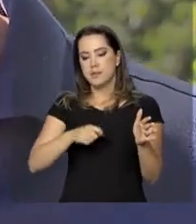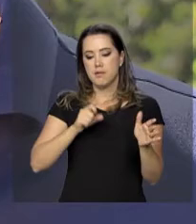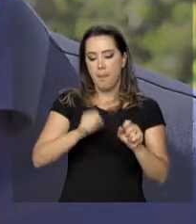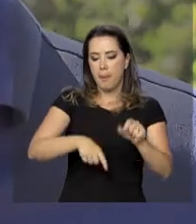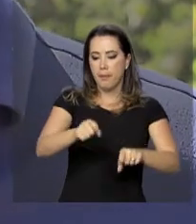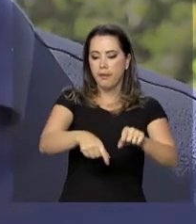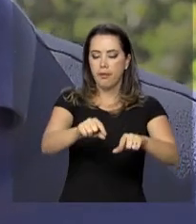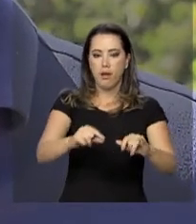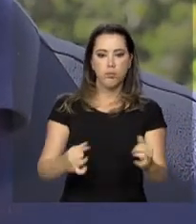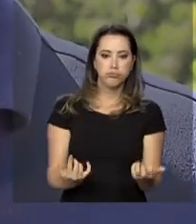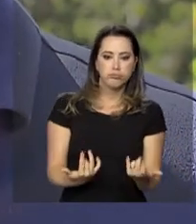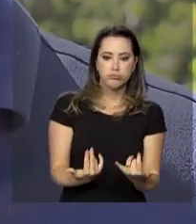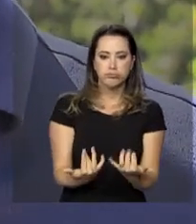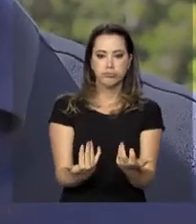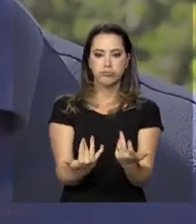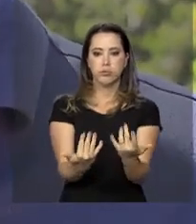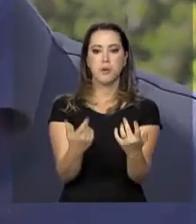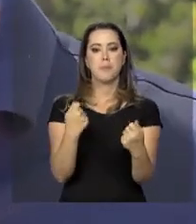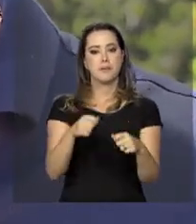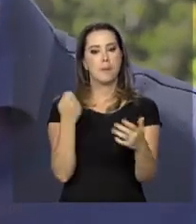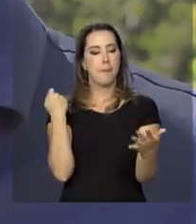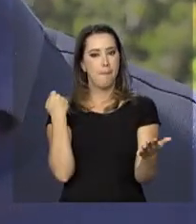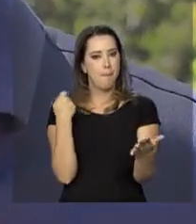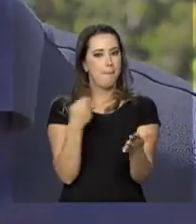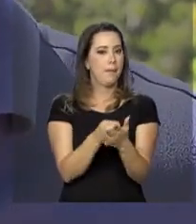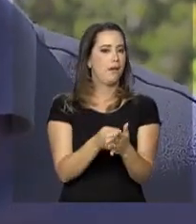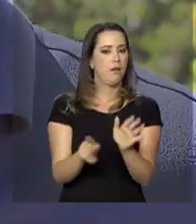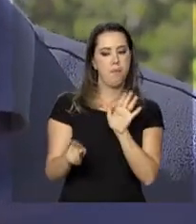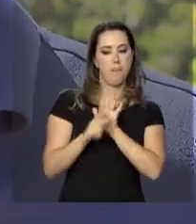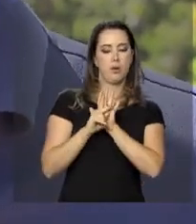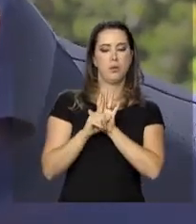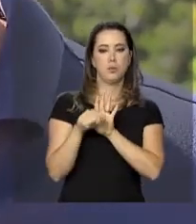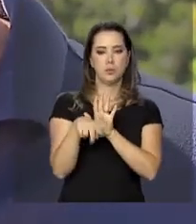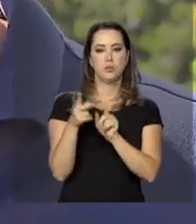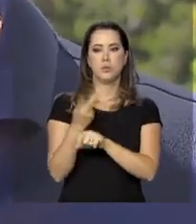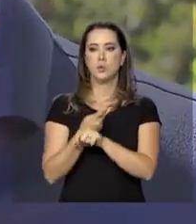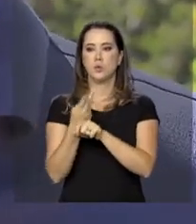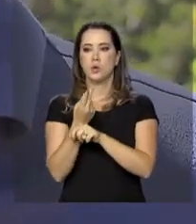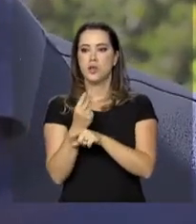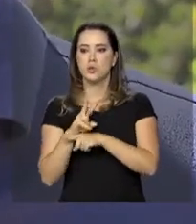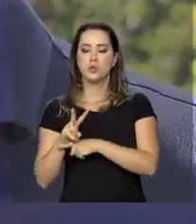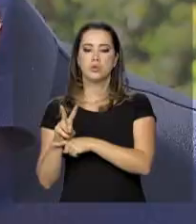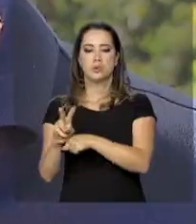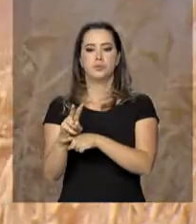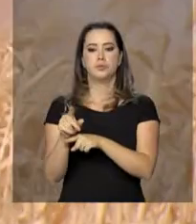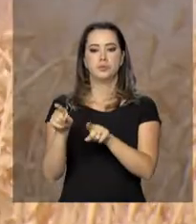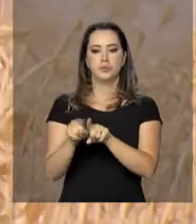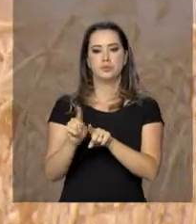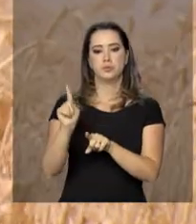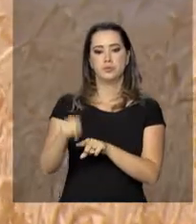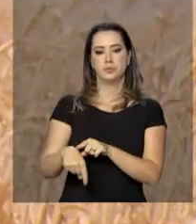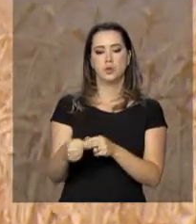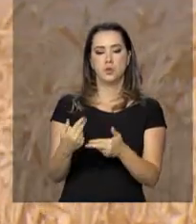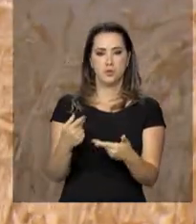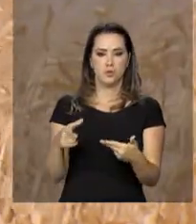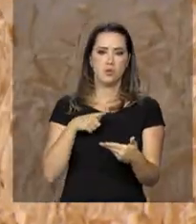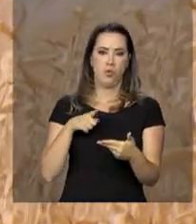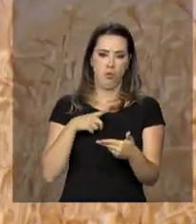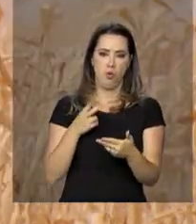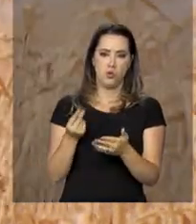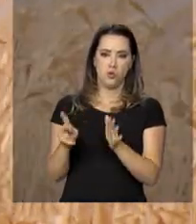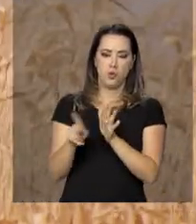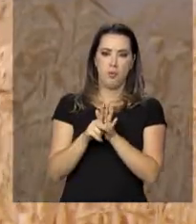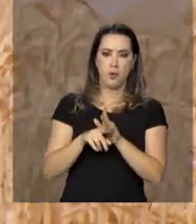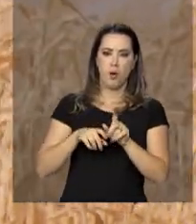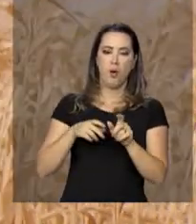plantio, ele tem que se pagar. Então a melhor forma é você buscar crédito e fazer com que esse equipamento se pague com